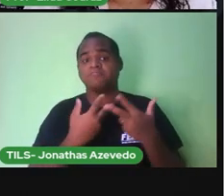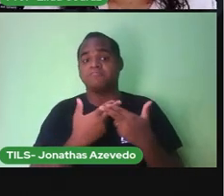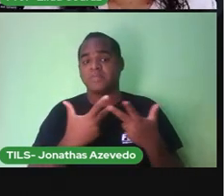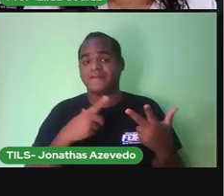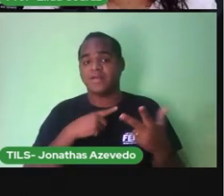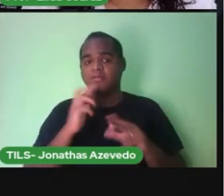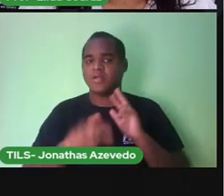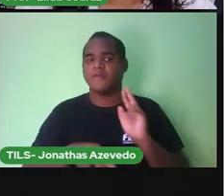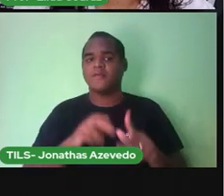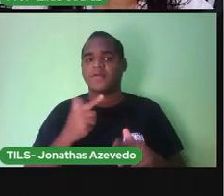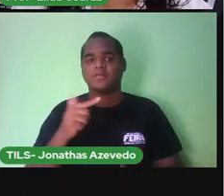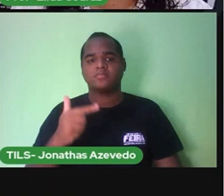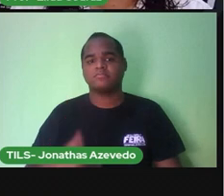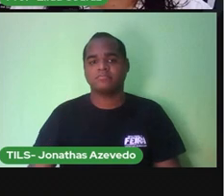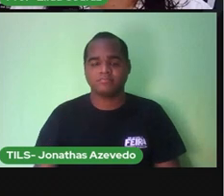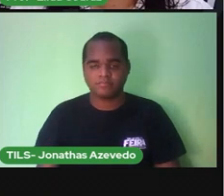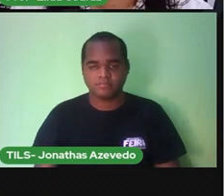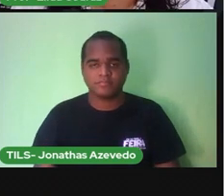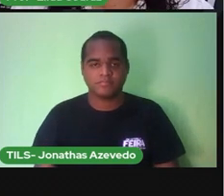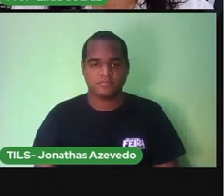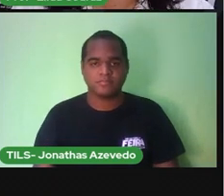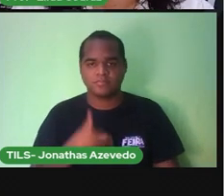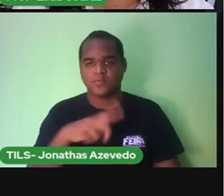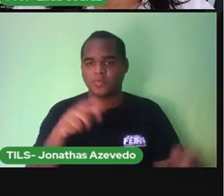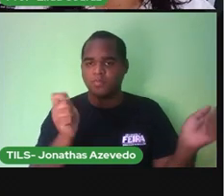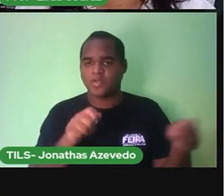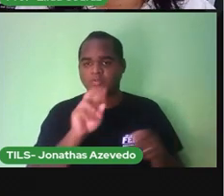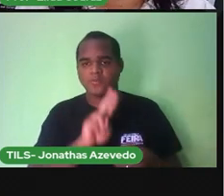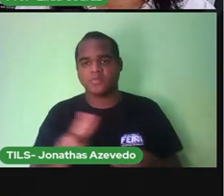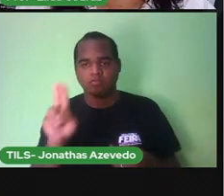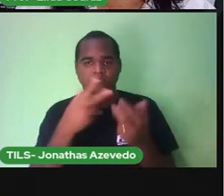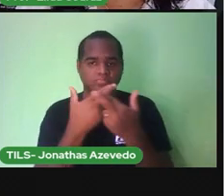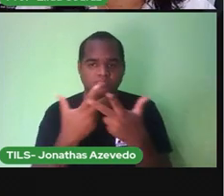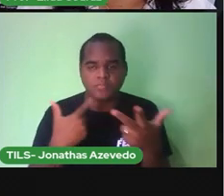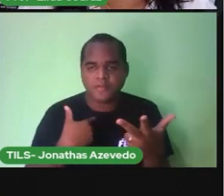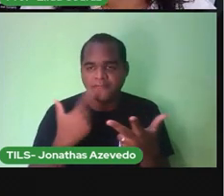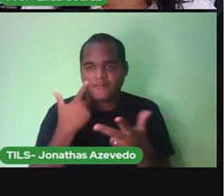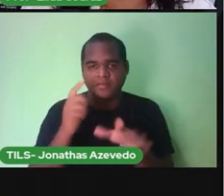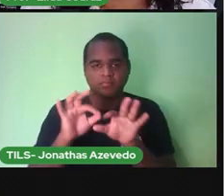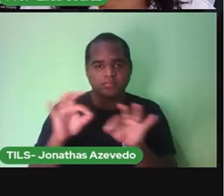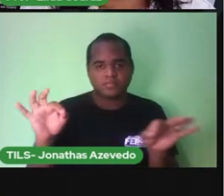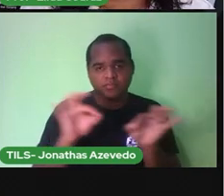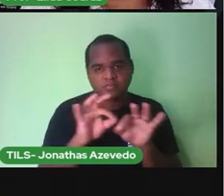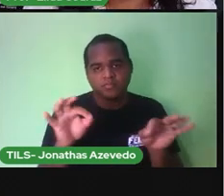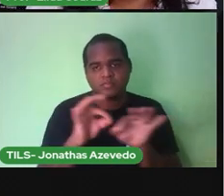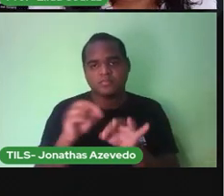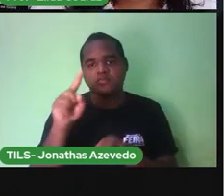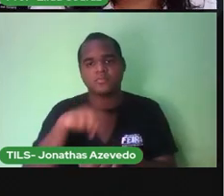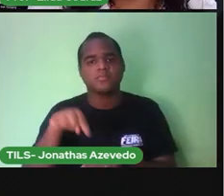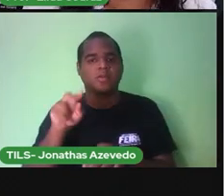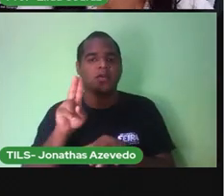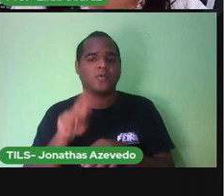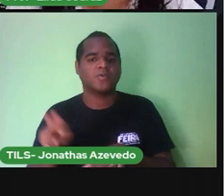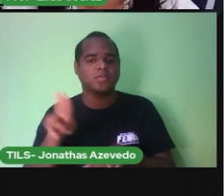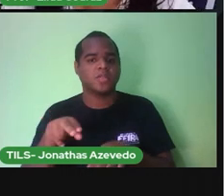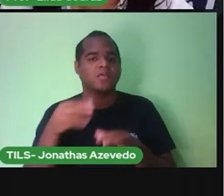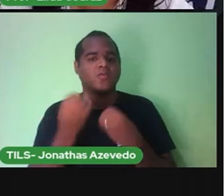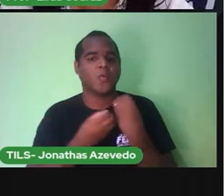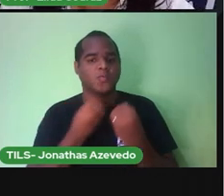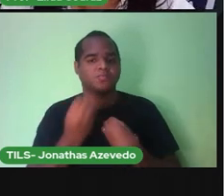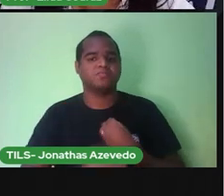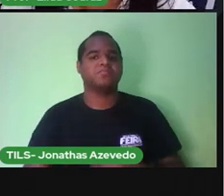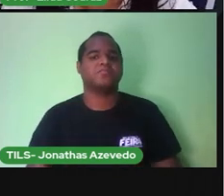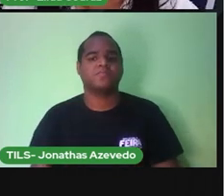diferenças Podemos utilizar Todas as formas de medir Mas é necessário saber quando